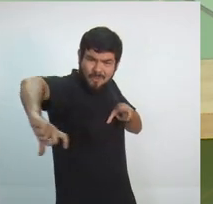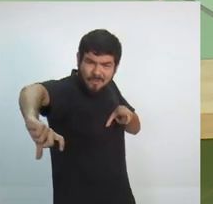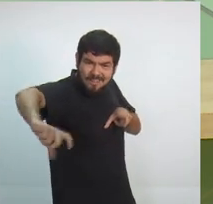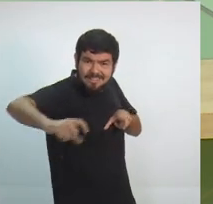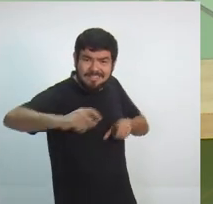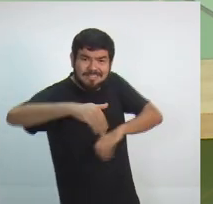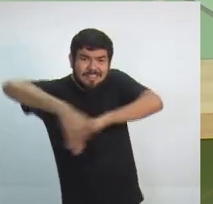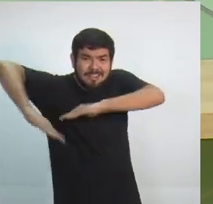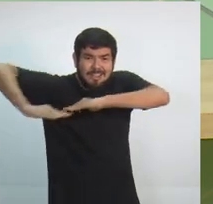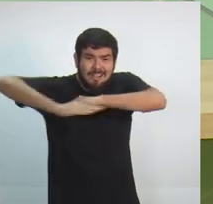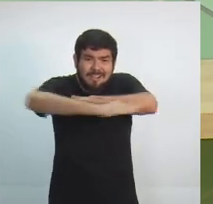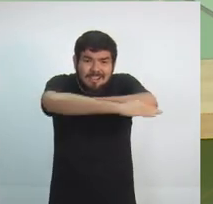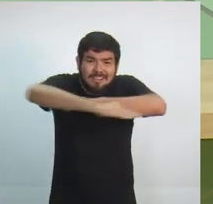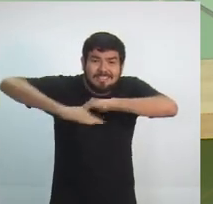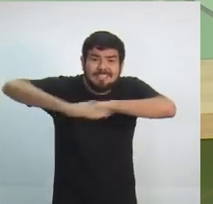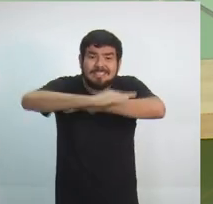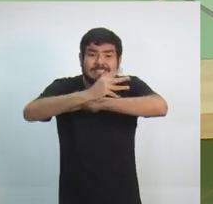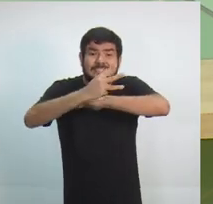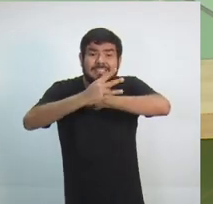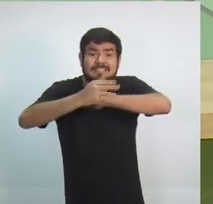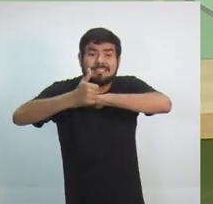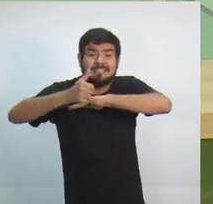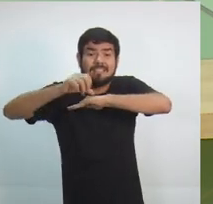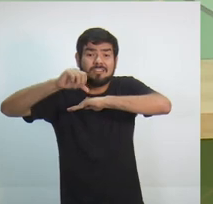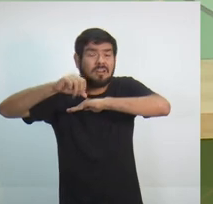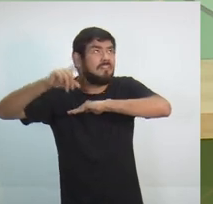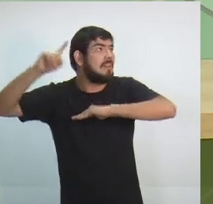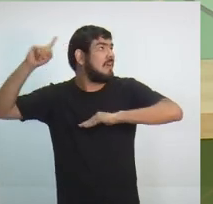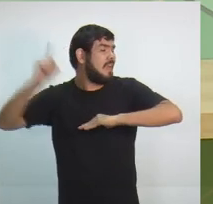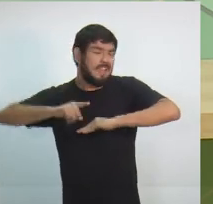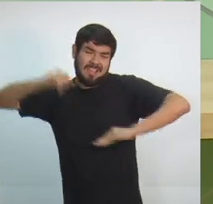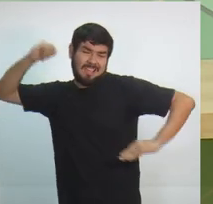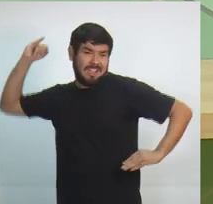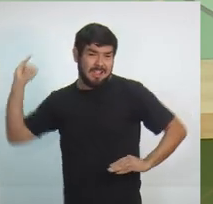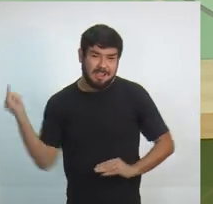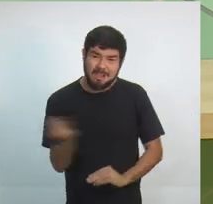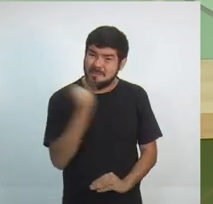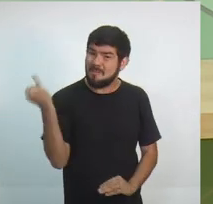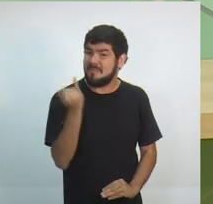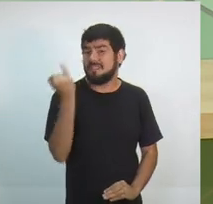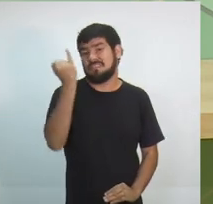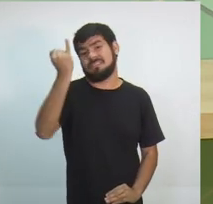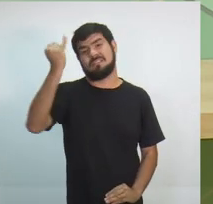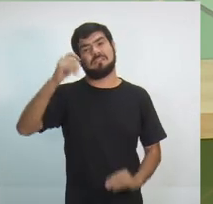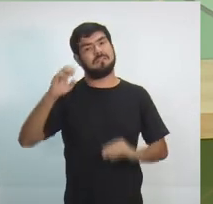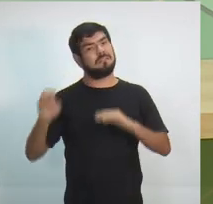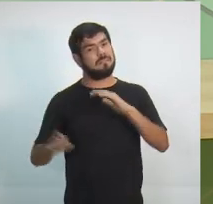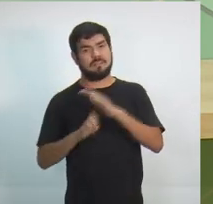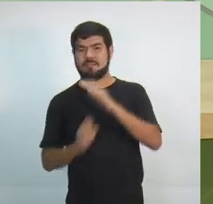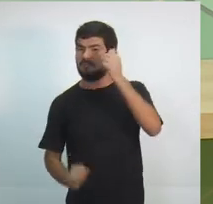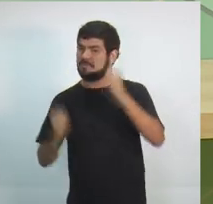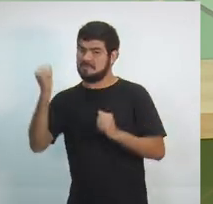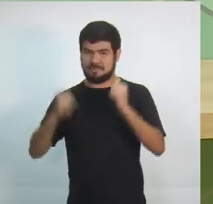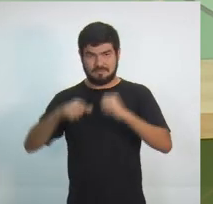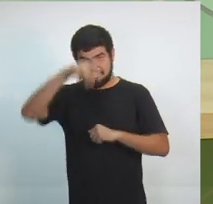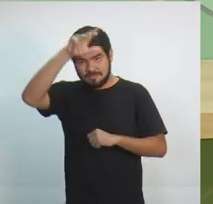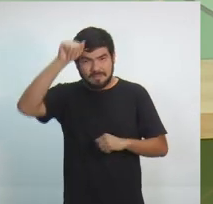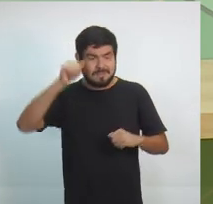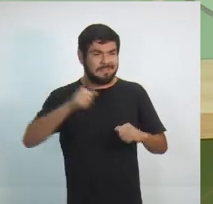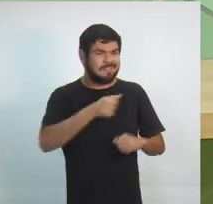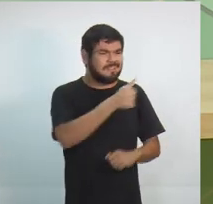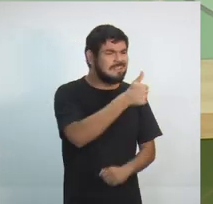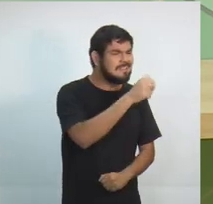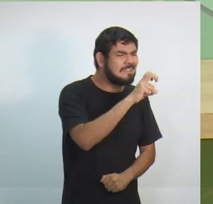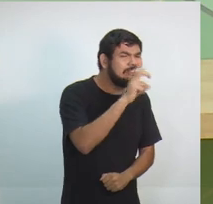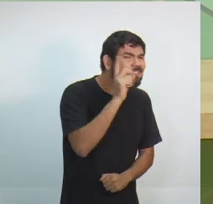fundamental para o desenvolvimento do Estado do Amazonas. Esse estoque trânsito vai cair de 15, de 18 dias para